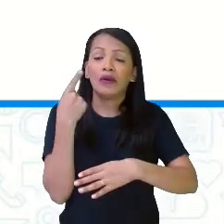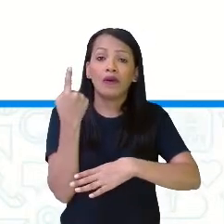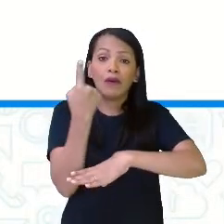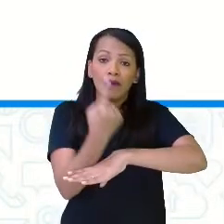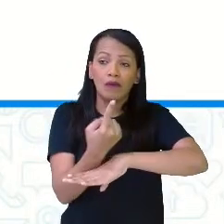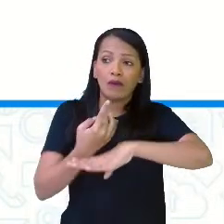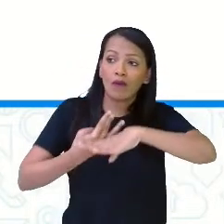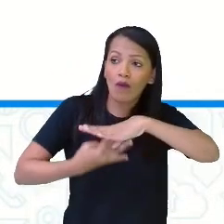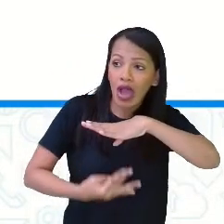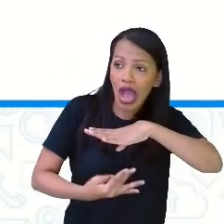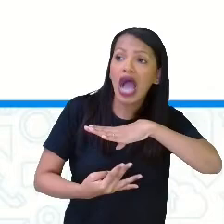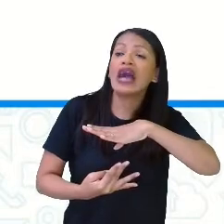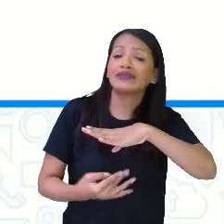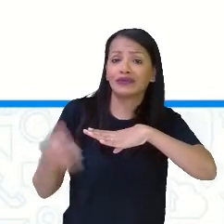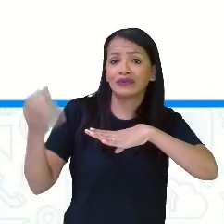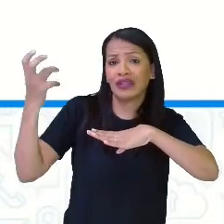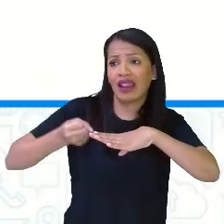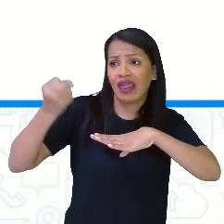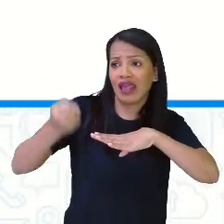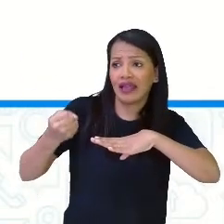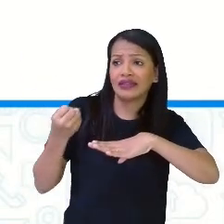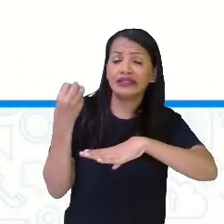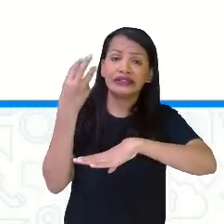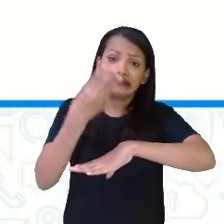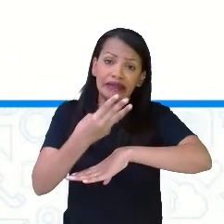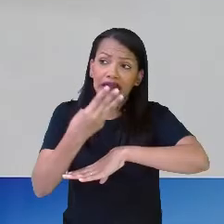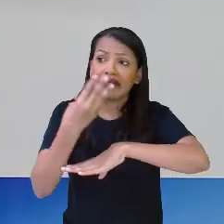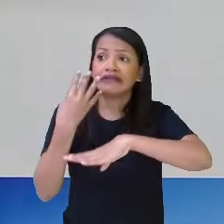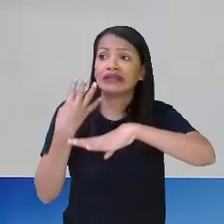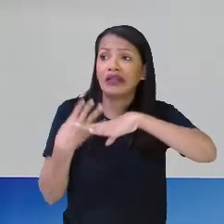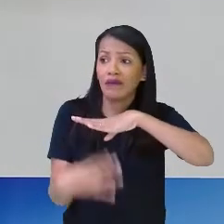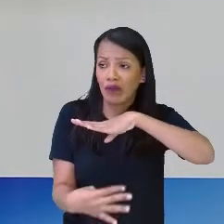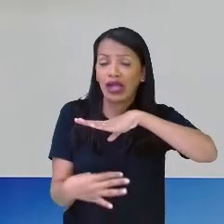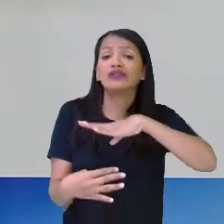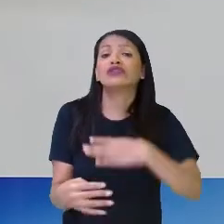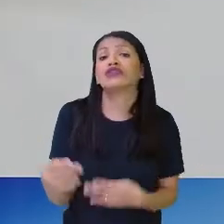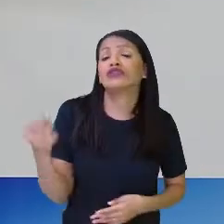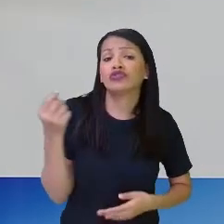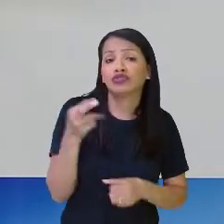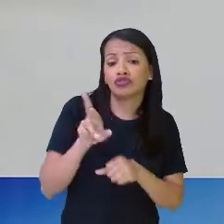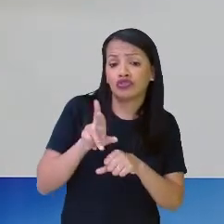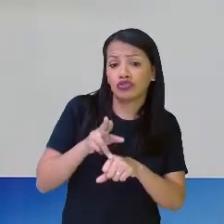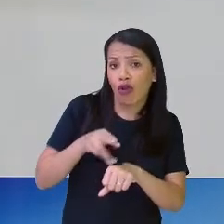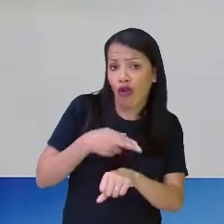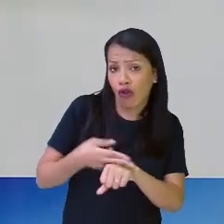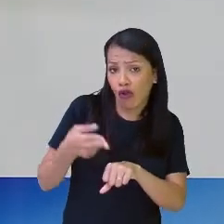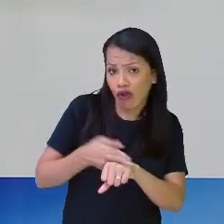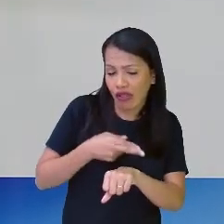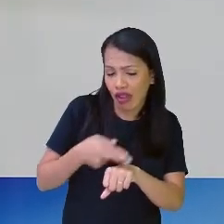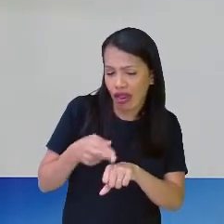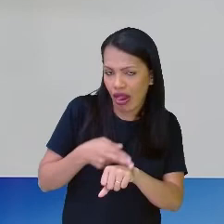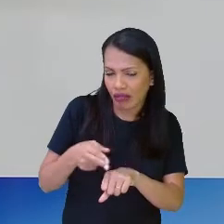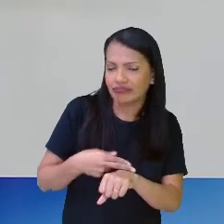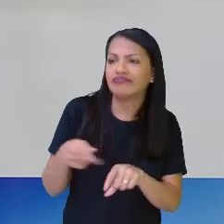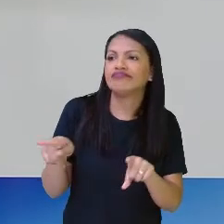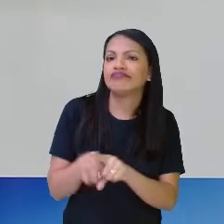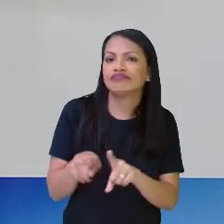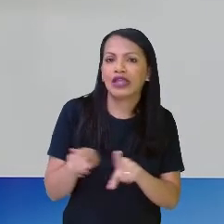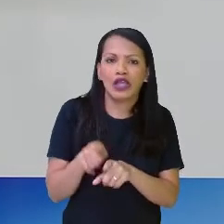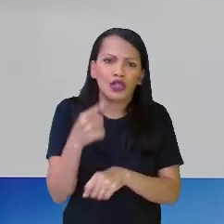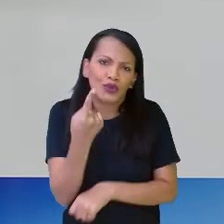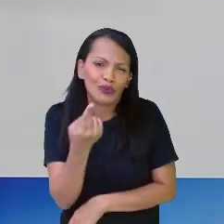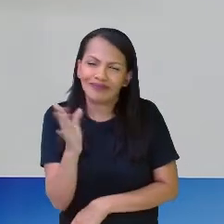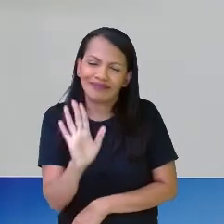em pó e uma colher de fermento em pó. O 1 eu não circulei porque ele está aí inteiro, né? Mas todos os outros